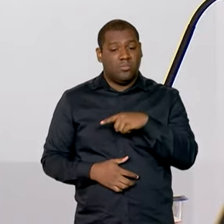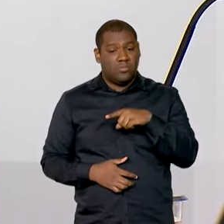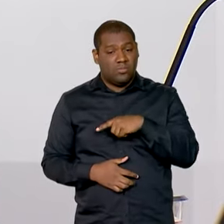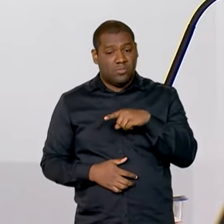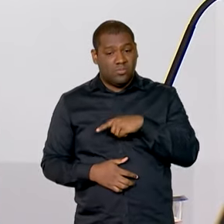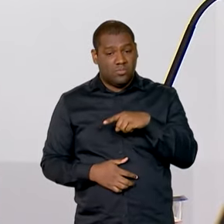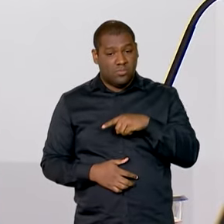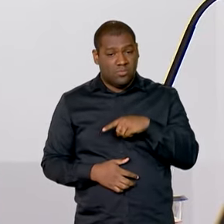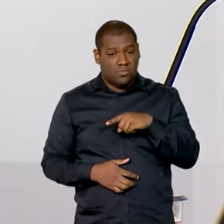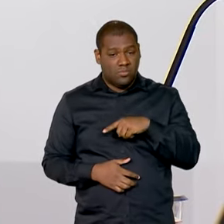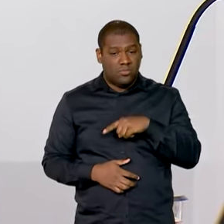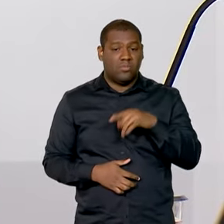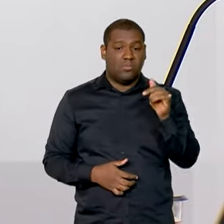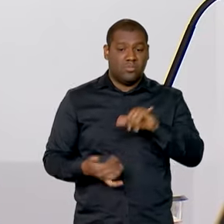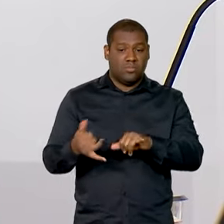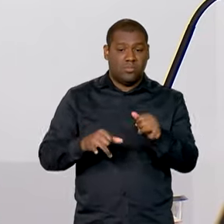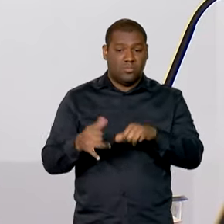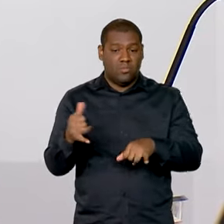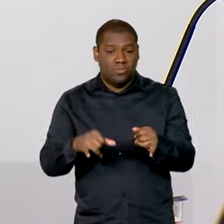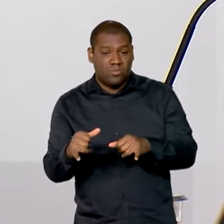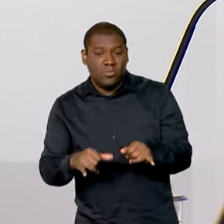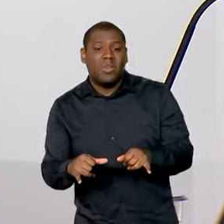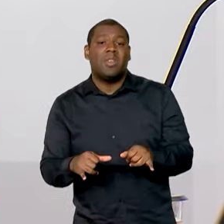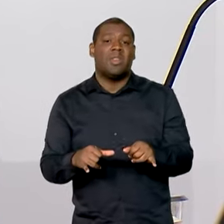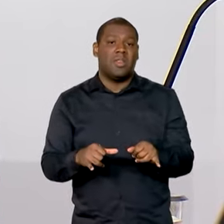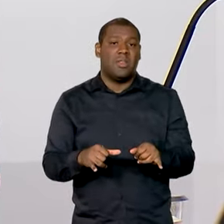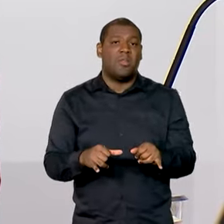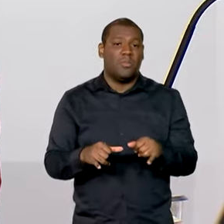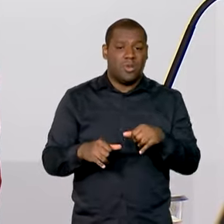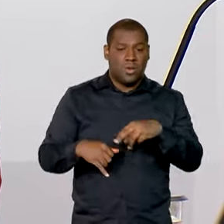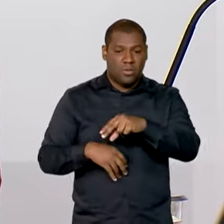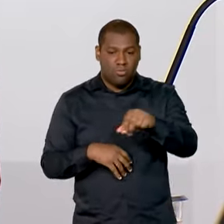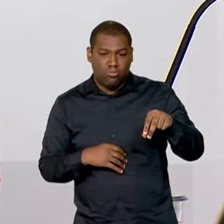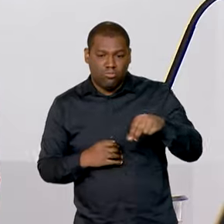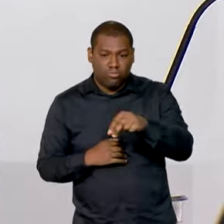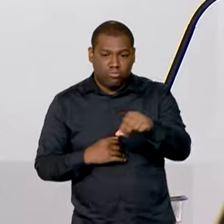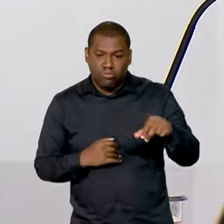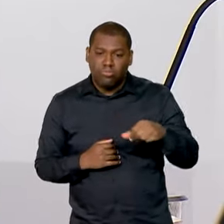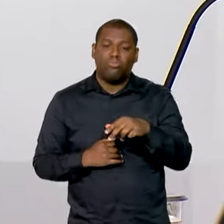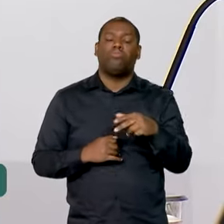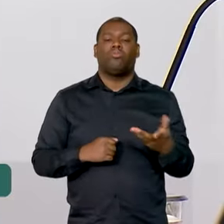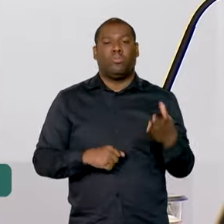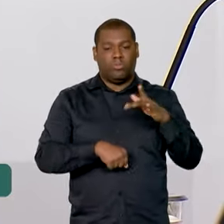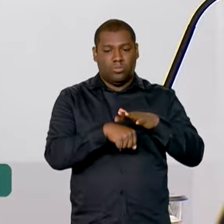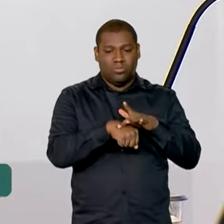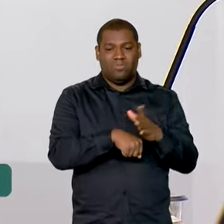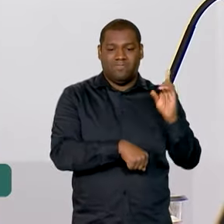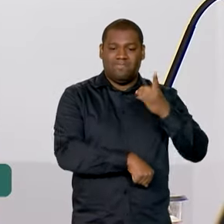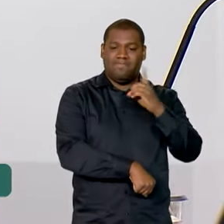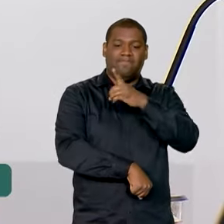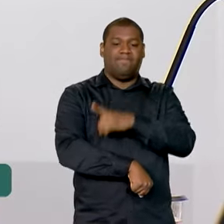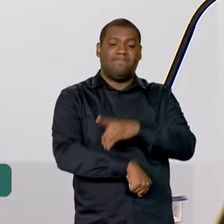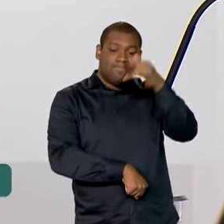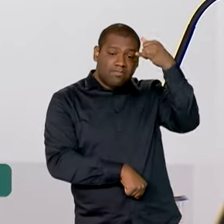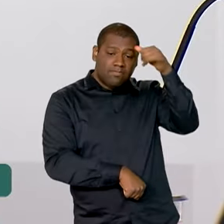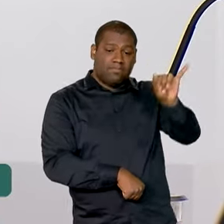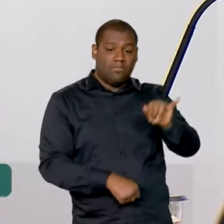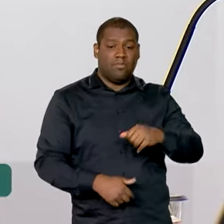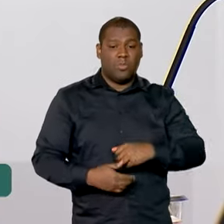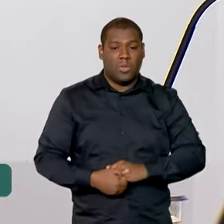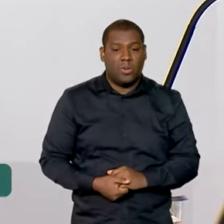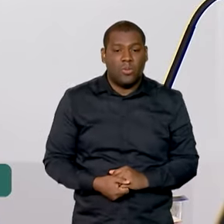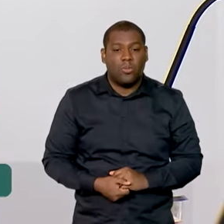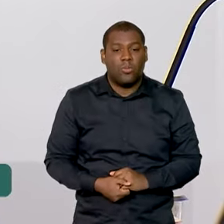biologia molecular, os larvicidas, tanto os adulticidas quanto os larvicidas que estão sendo enviados.